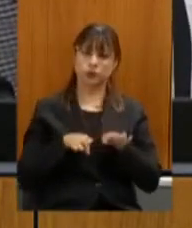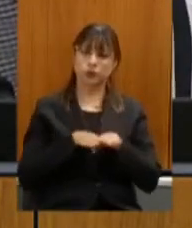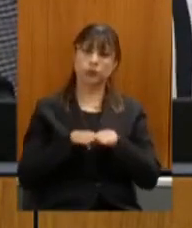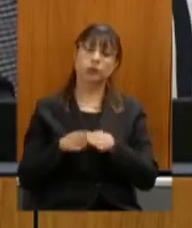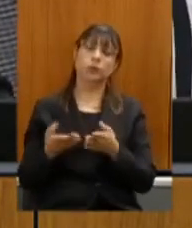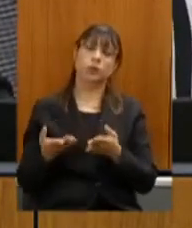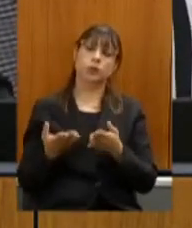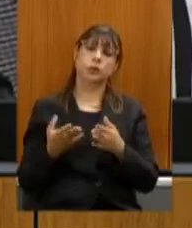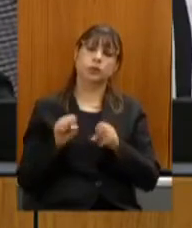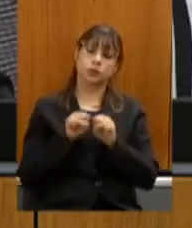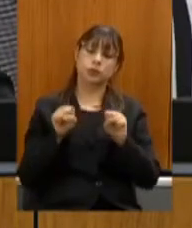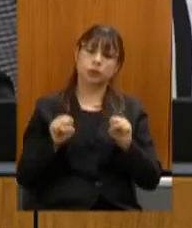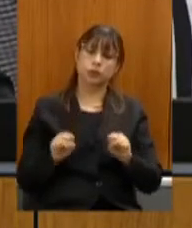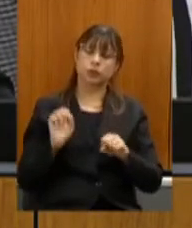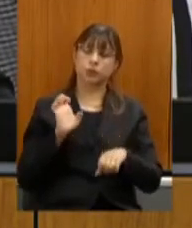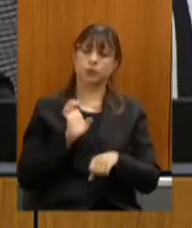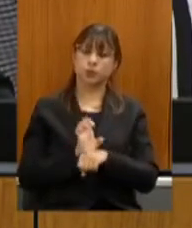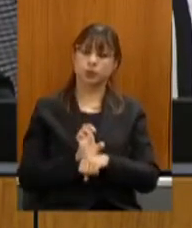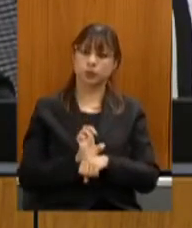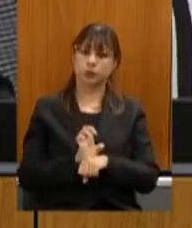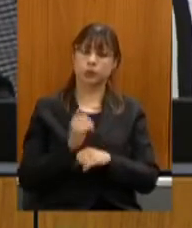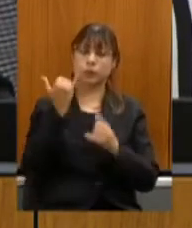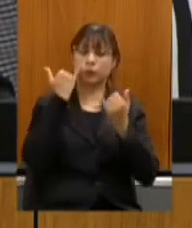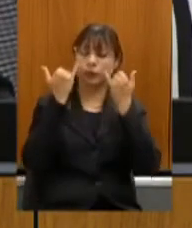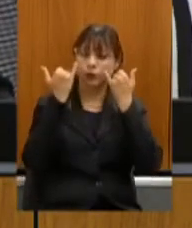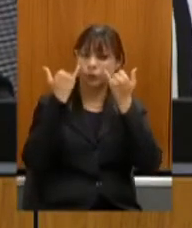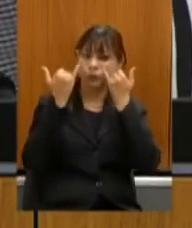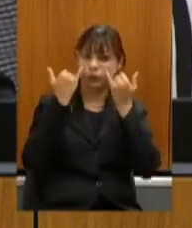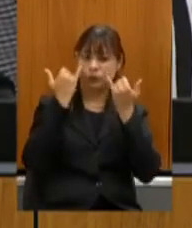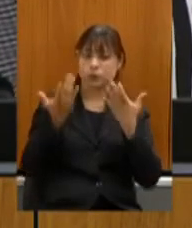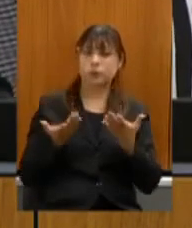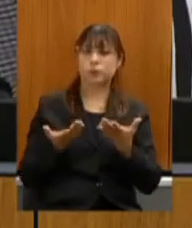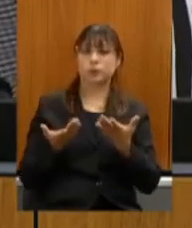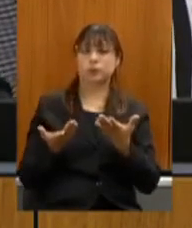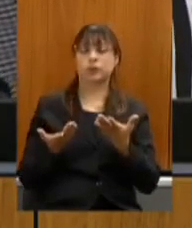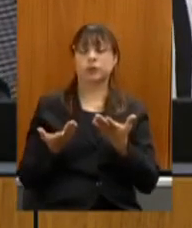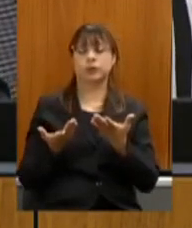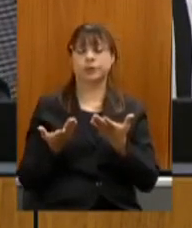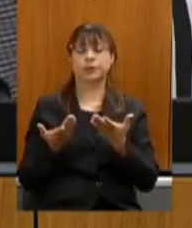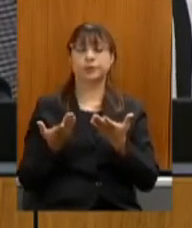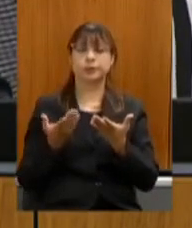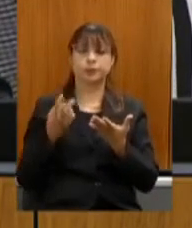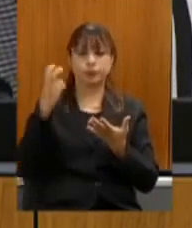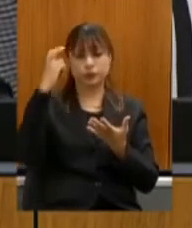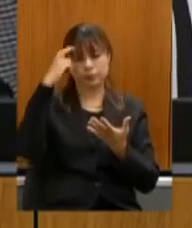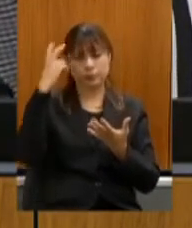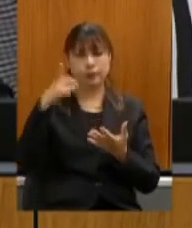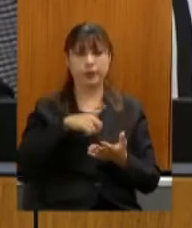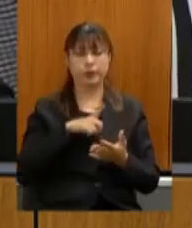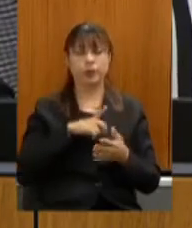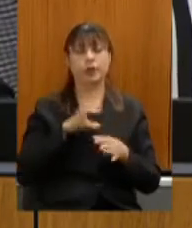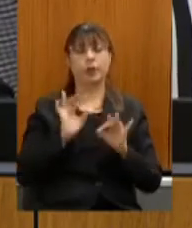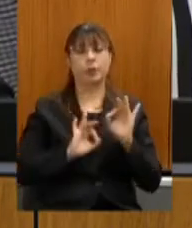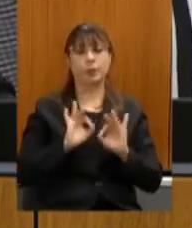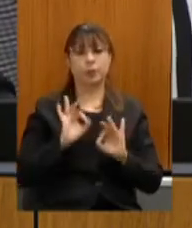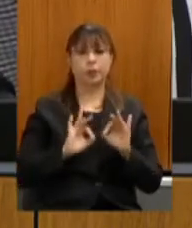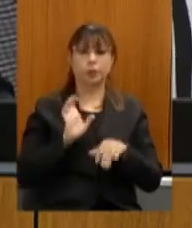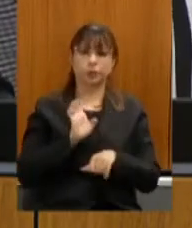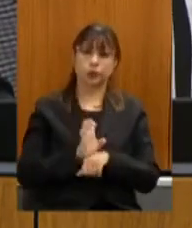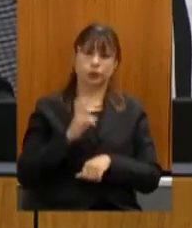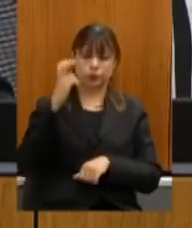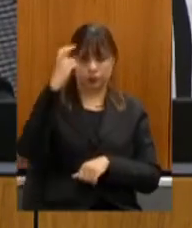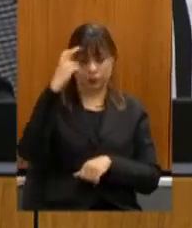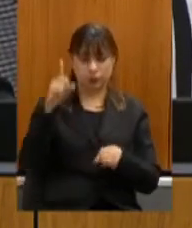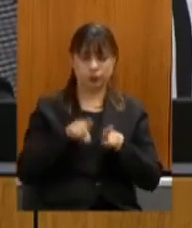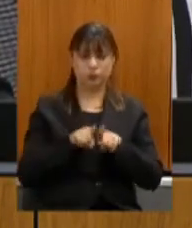estadual de informações e indicadores culturais previsto no plano estadual de cultura e